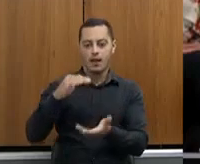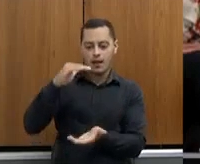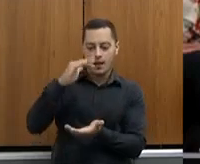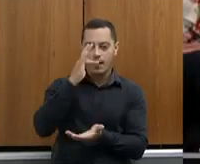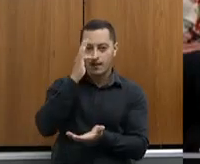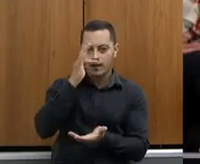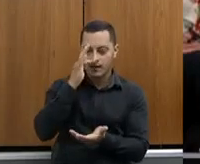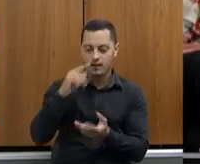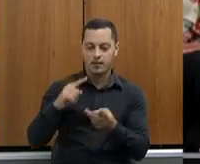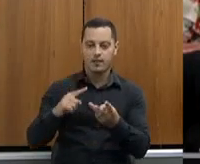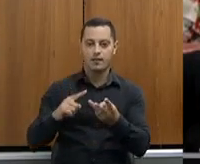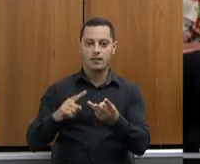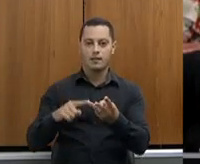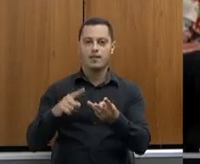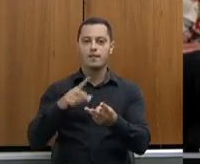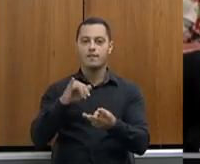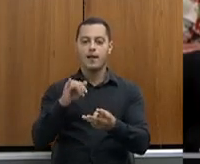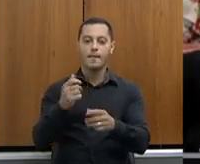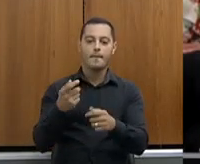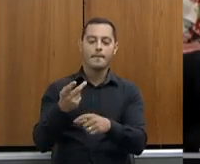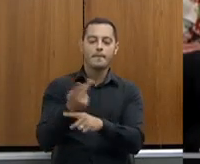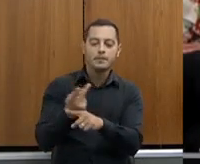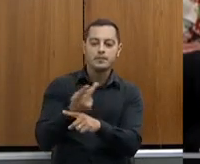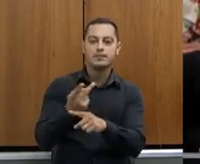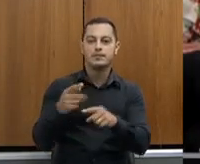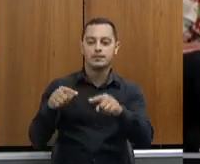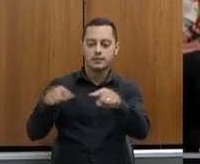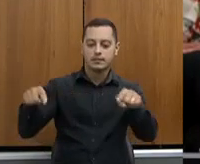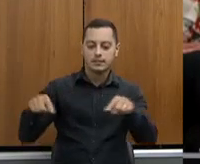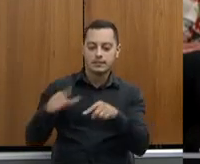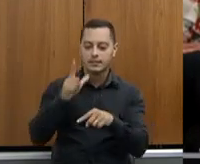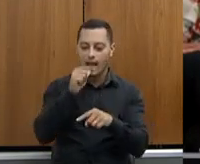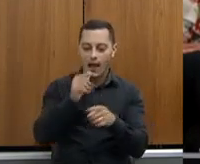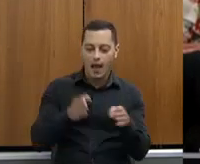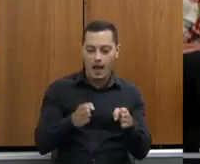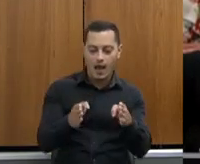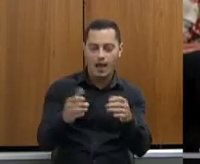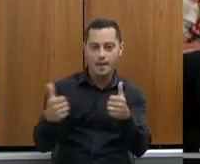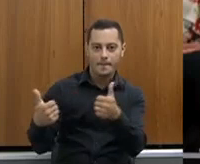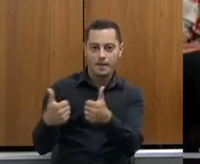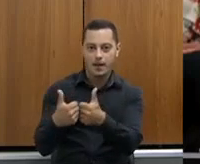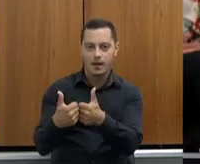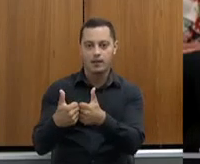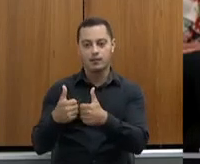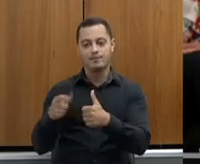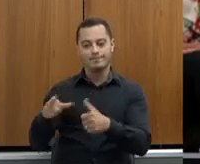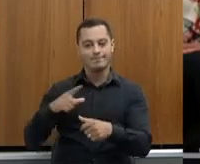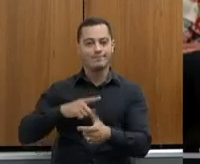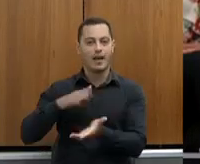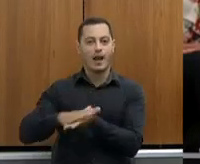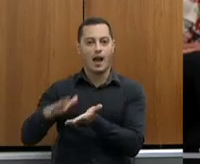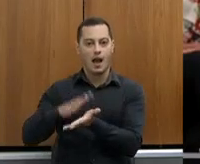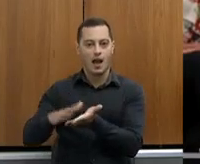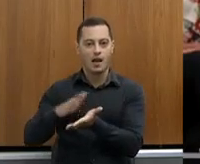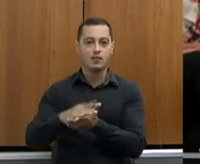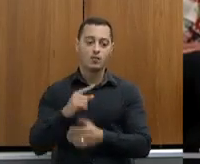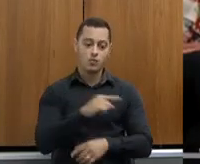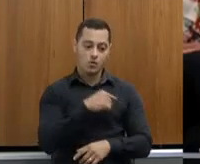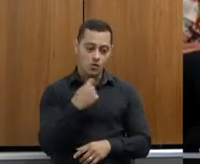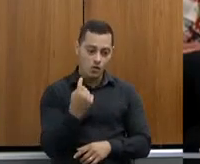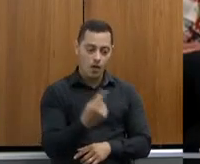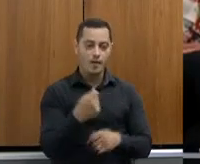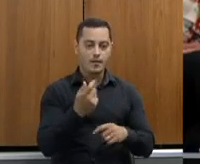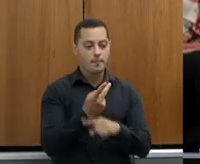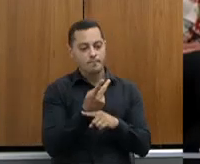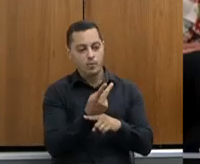esse produtor vai ter gasto. Então, nós precisamos começar a trabalhar, buscando soluções e buscando recursos